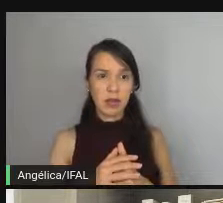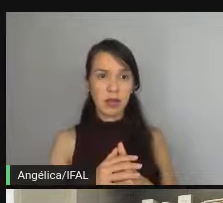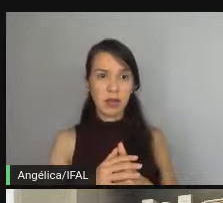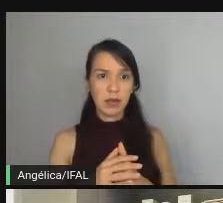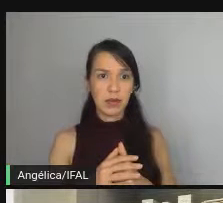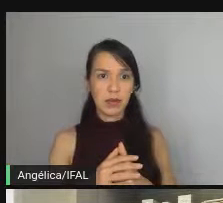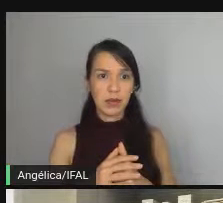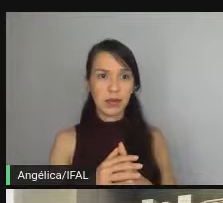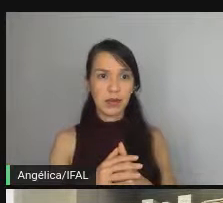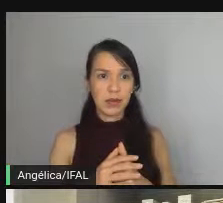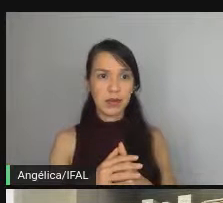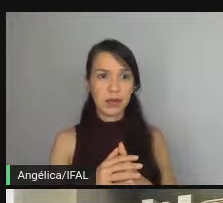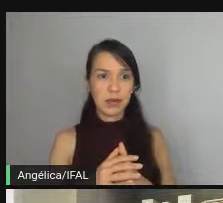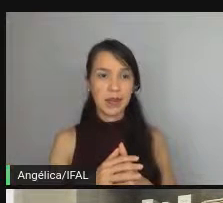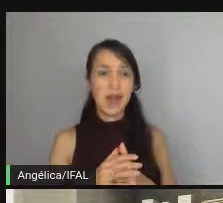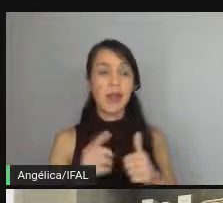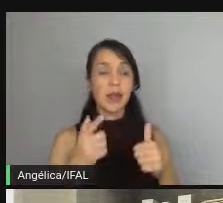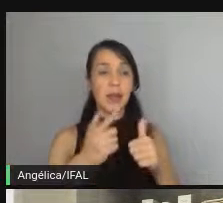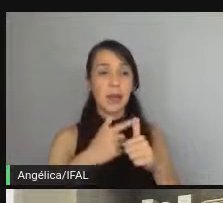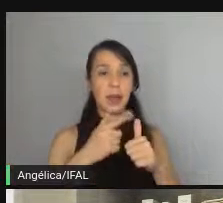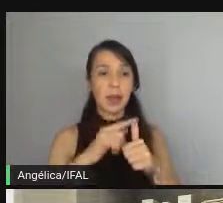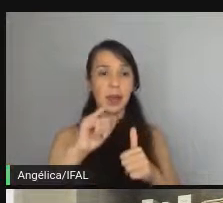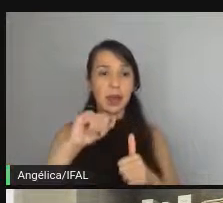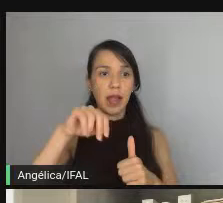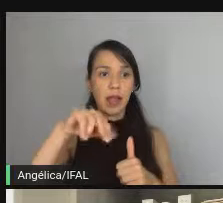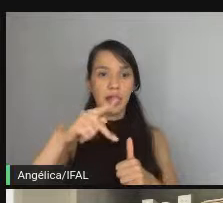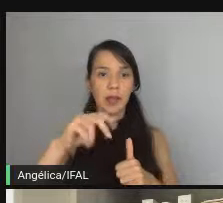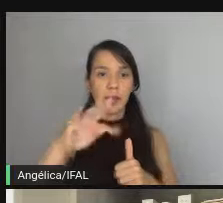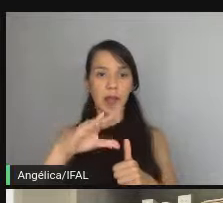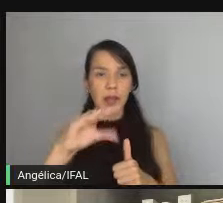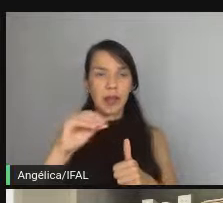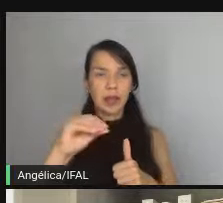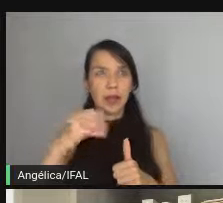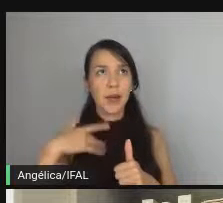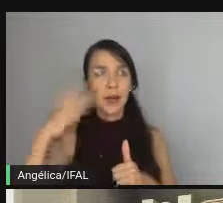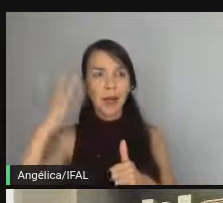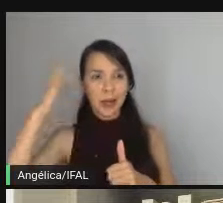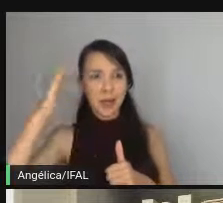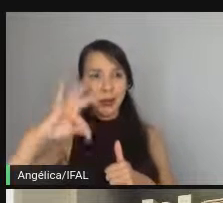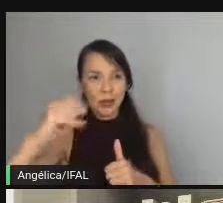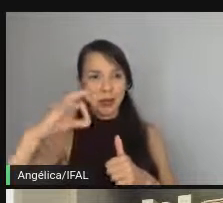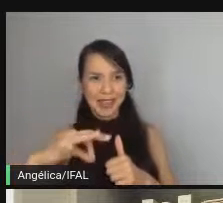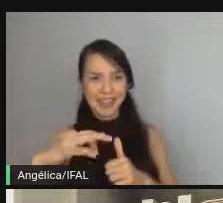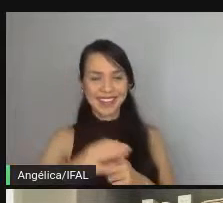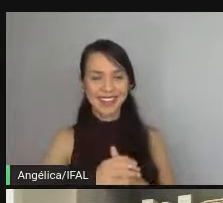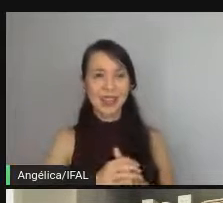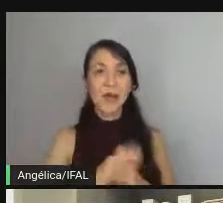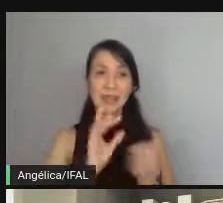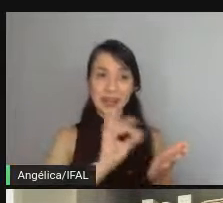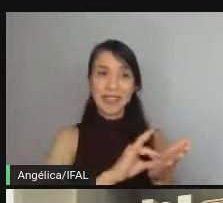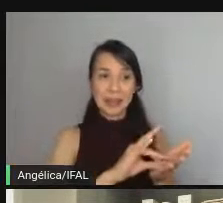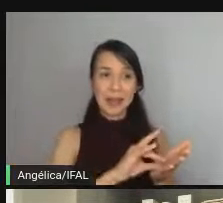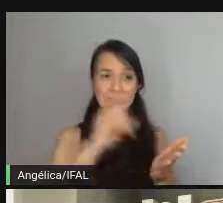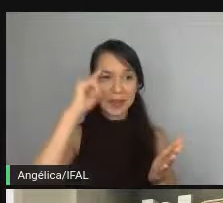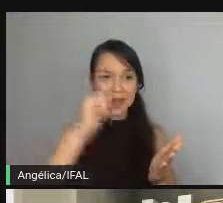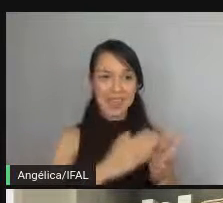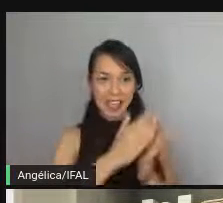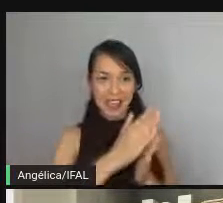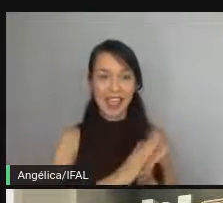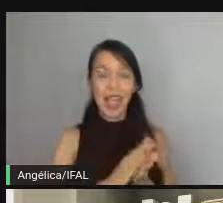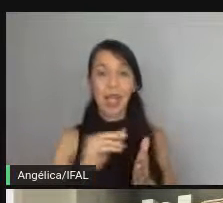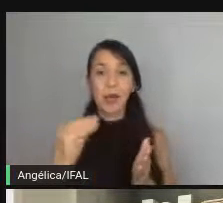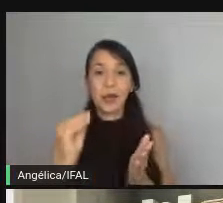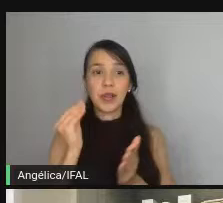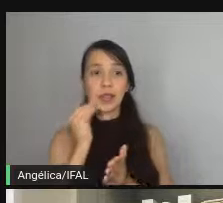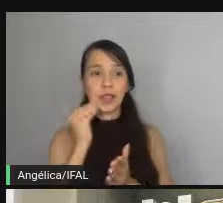vamos fazer uma primeira implementação mais simples que a gente pode assumindo que tudo vai dar certo depois a mas é exatamente essa porque o nosso teste